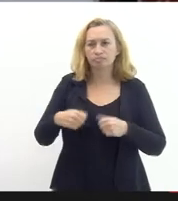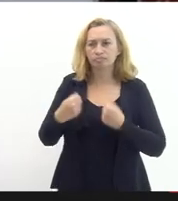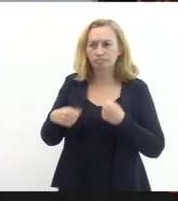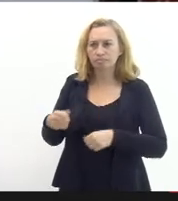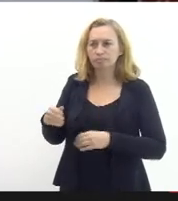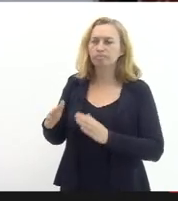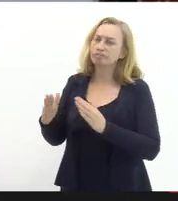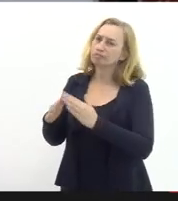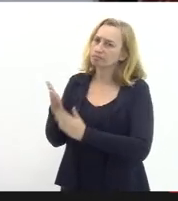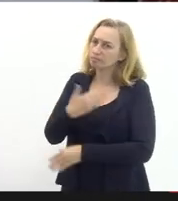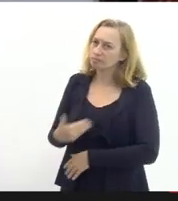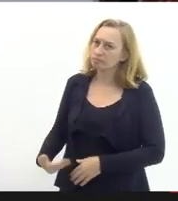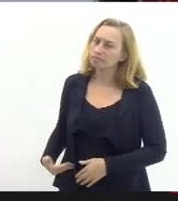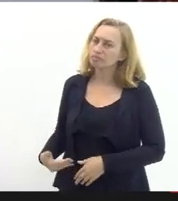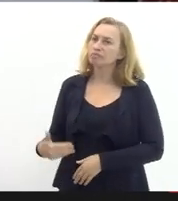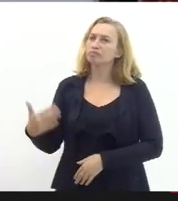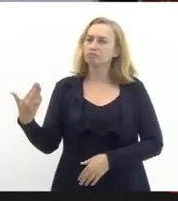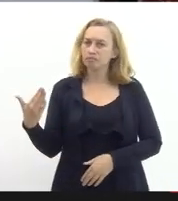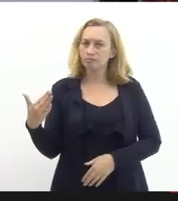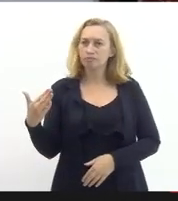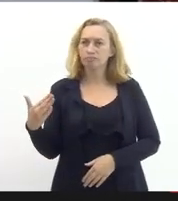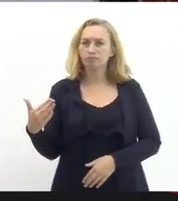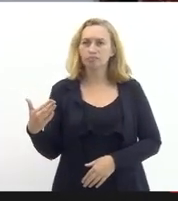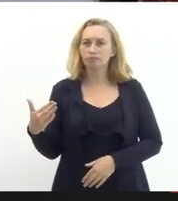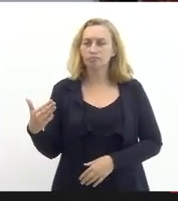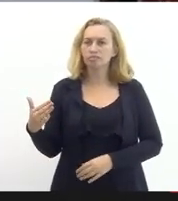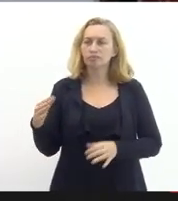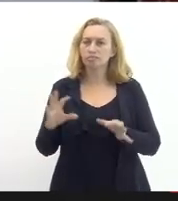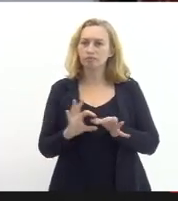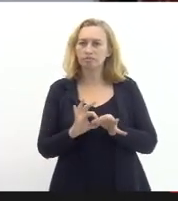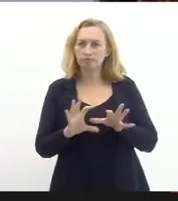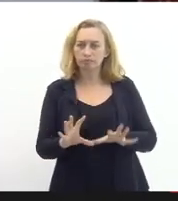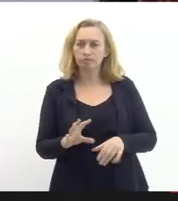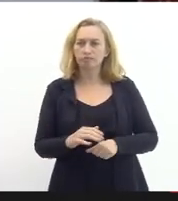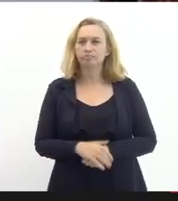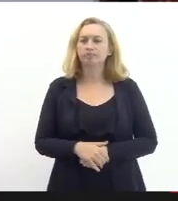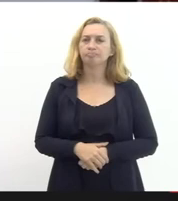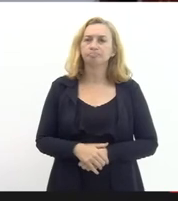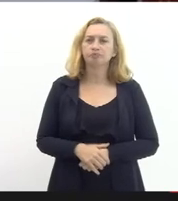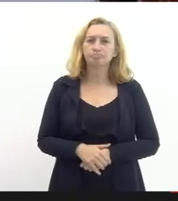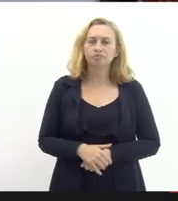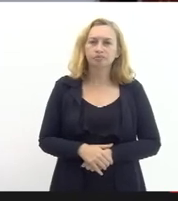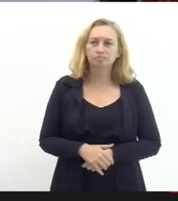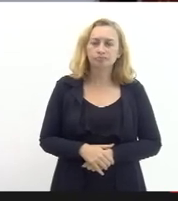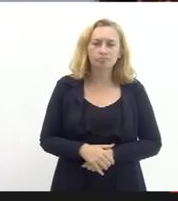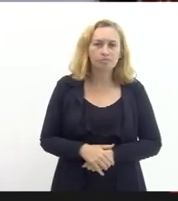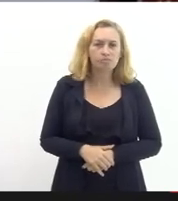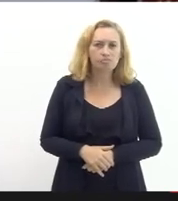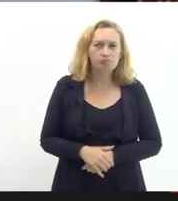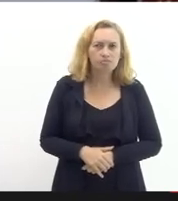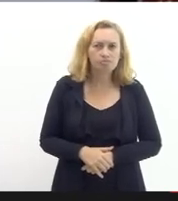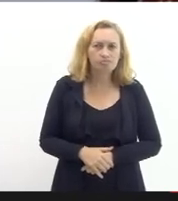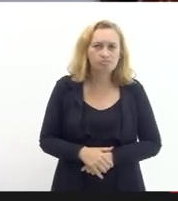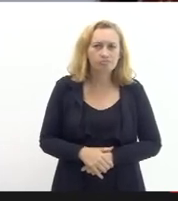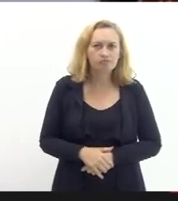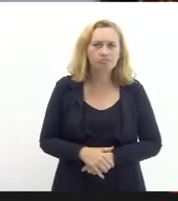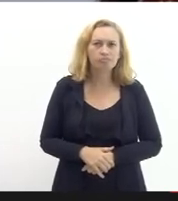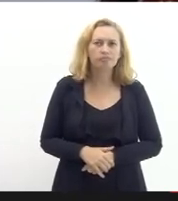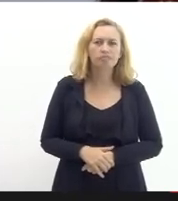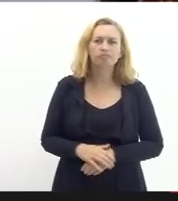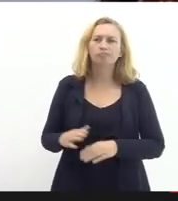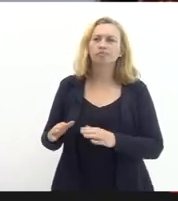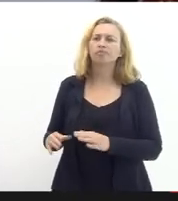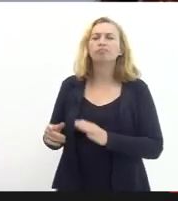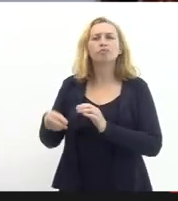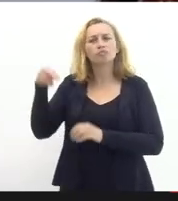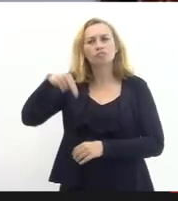então realmente seguiu um processo com base no estudo feito anteriormente para a Casa Civil em novembro do